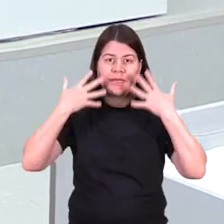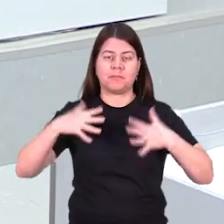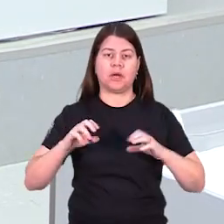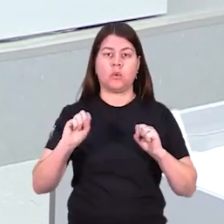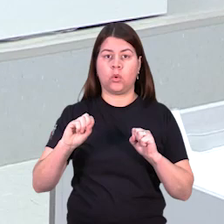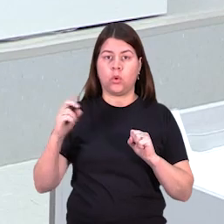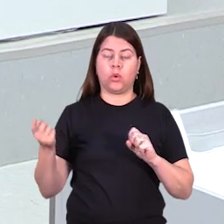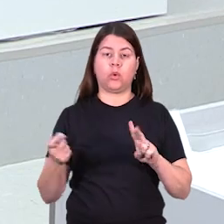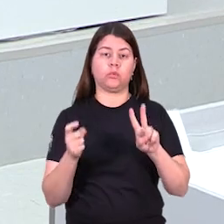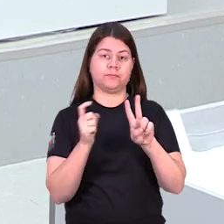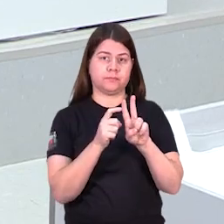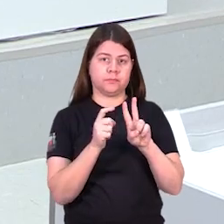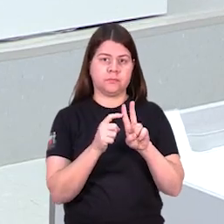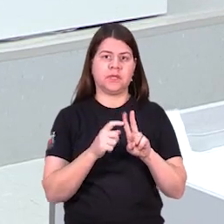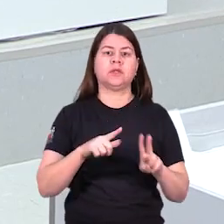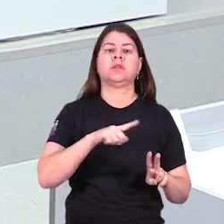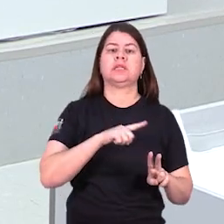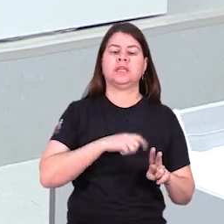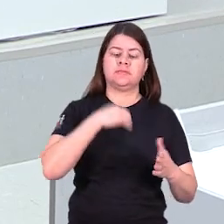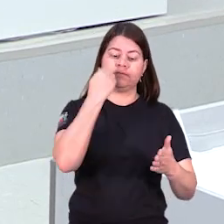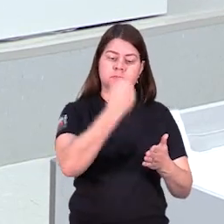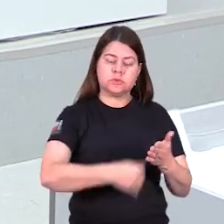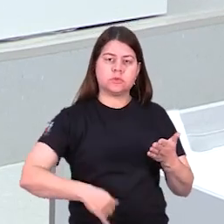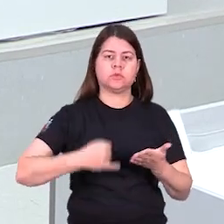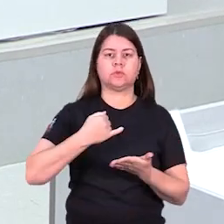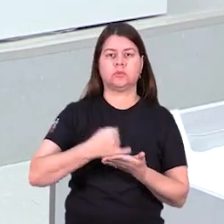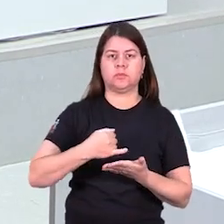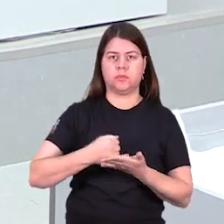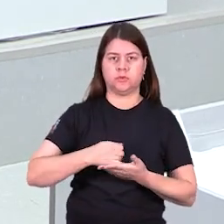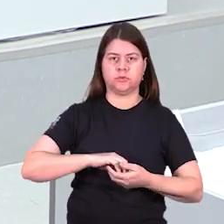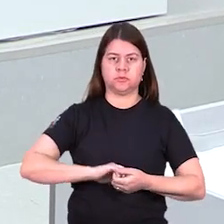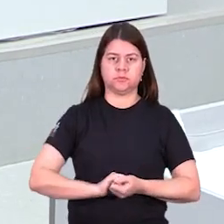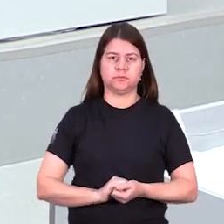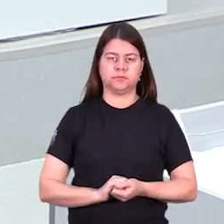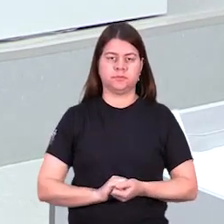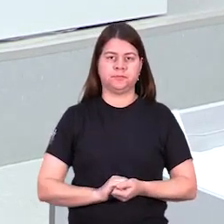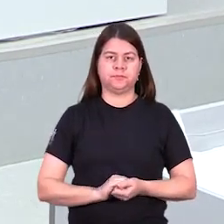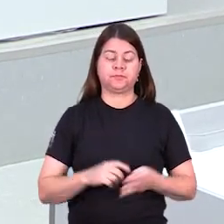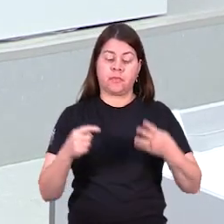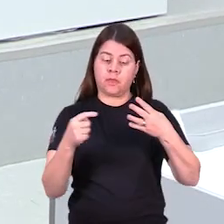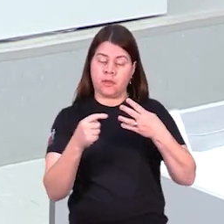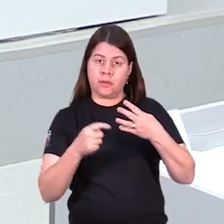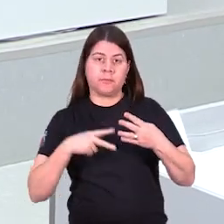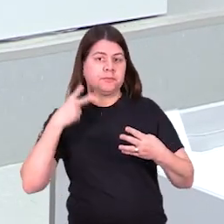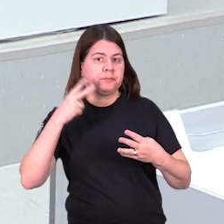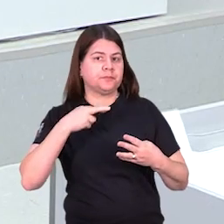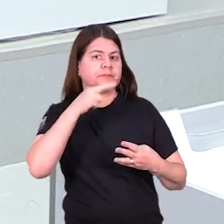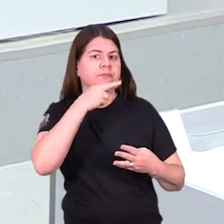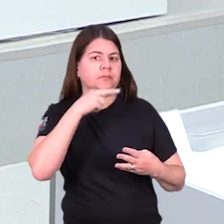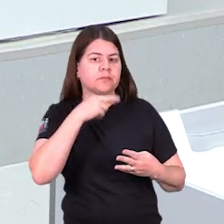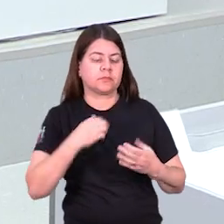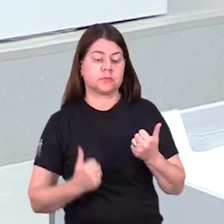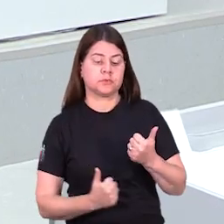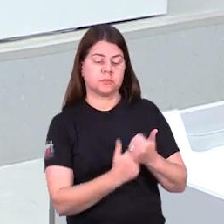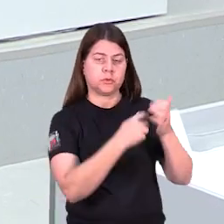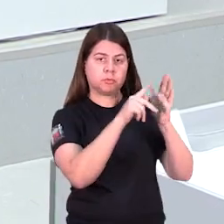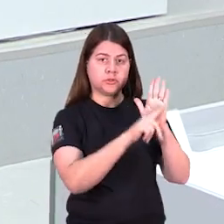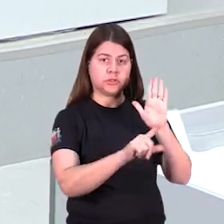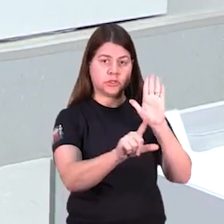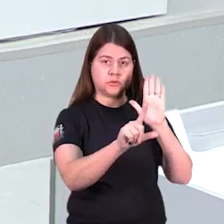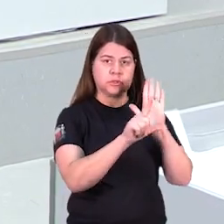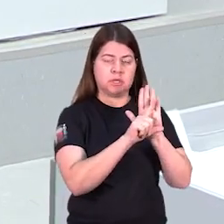não imposto de renda de pessoas físicas. E a moção do vereador Romildo Antônio, de apoio ao projeto de lei